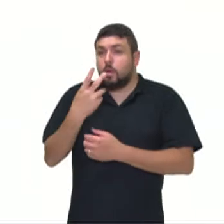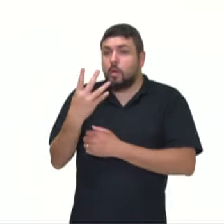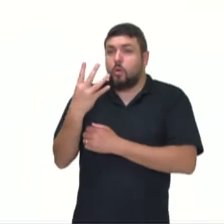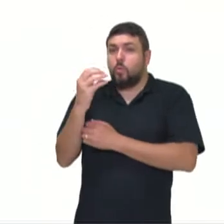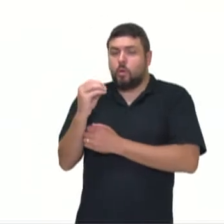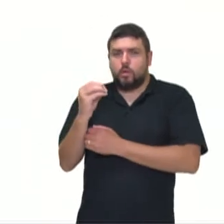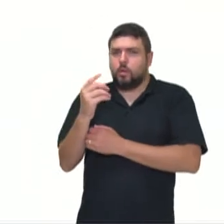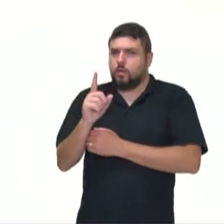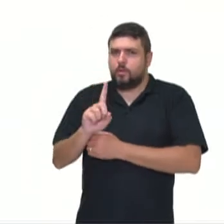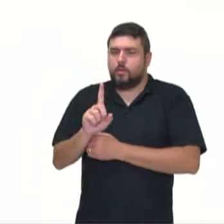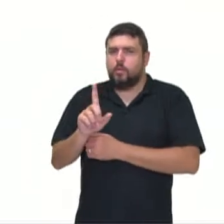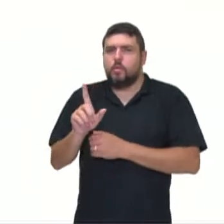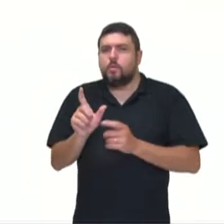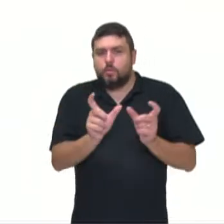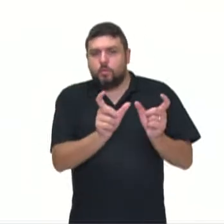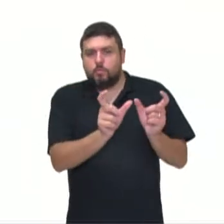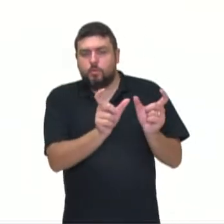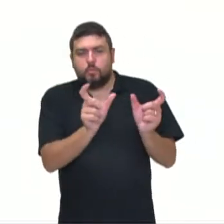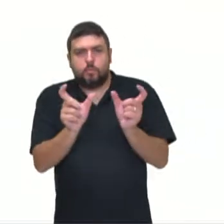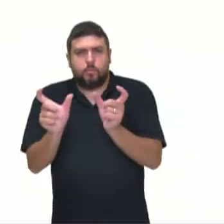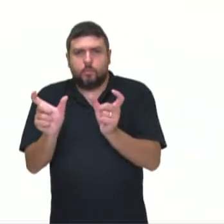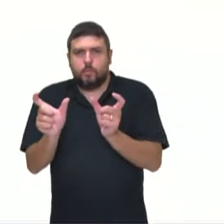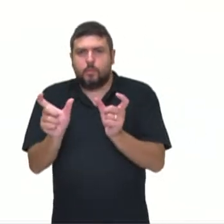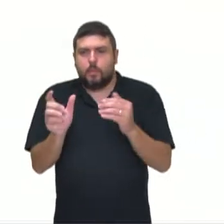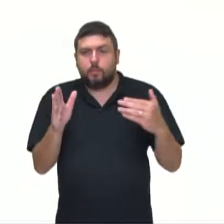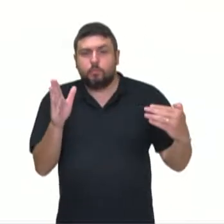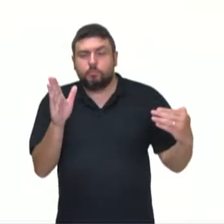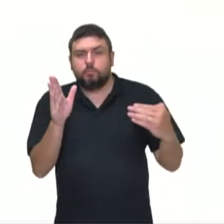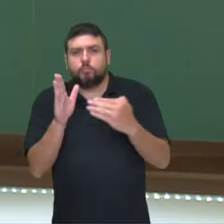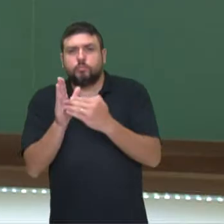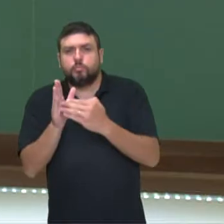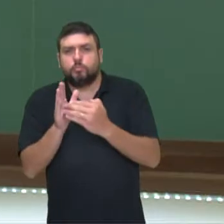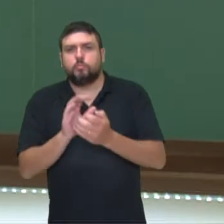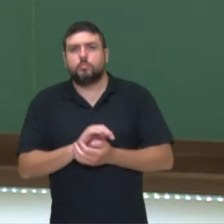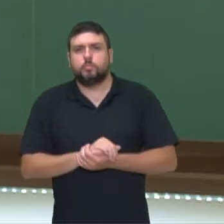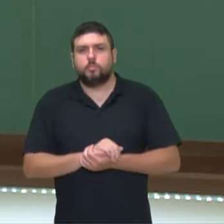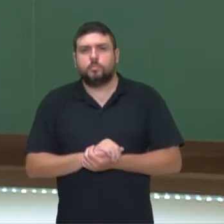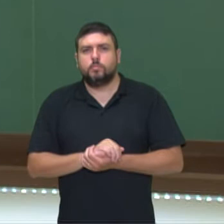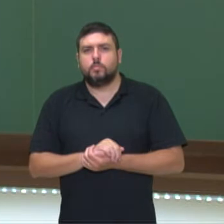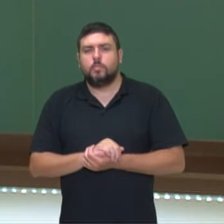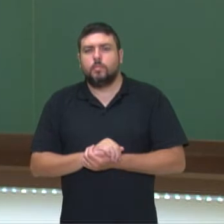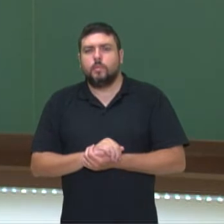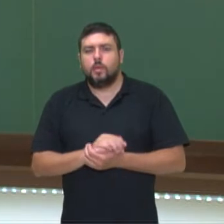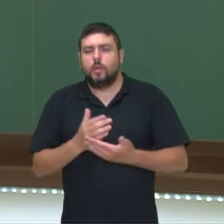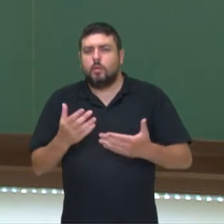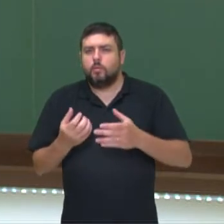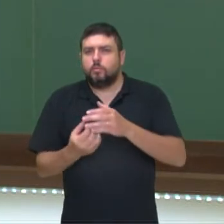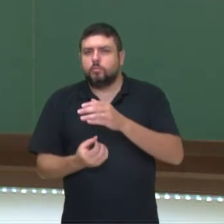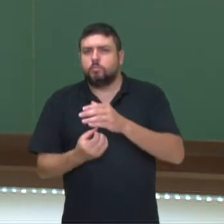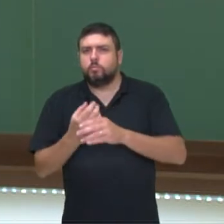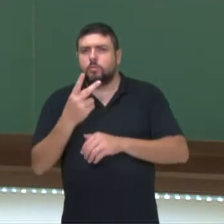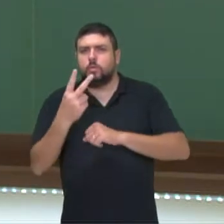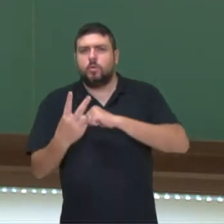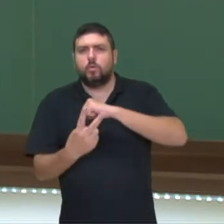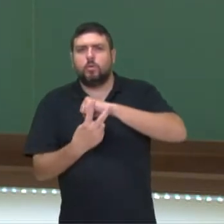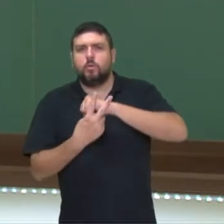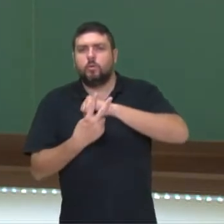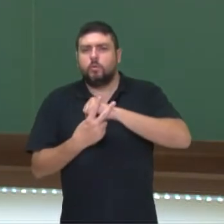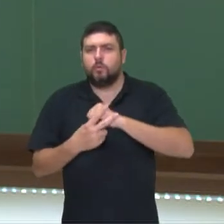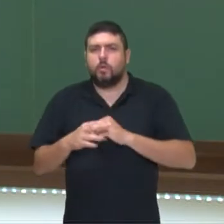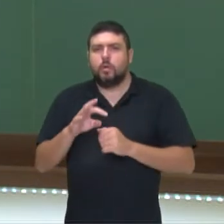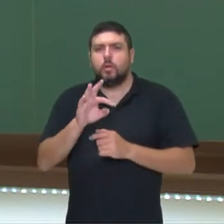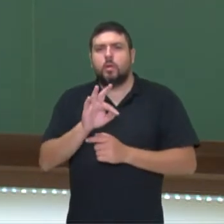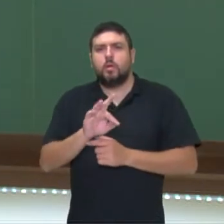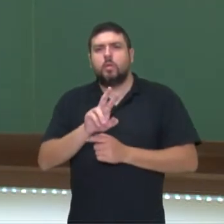tuitear, não estás aqui, pero é um verbo que foi criado, né? Tem o tweet, que é a mensagem, tem o